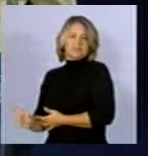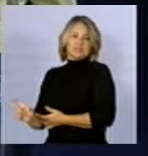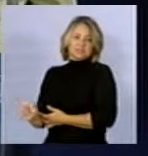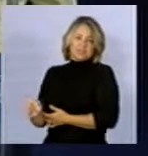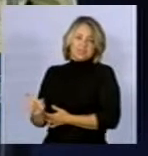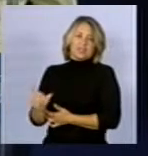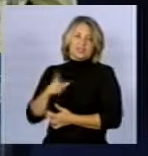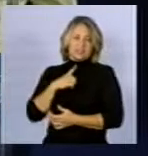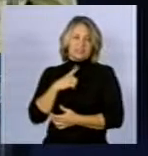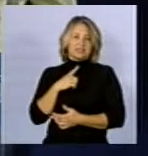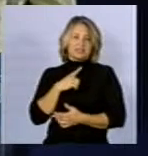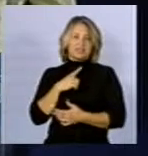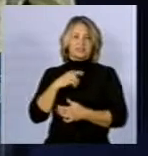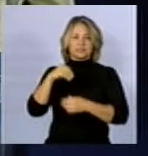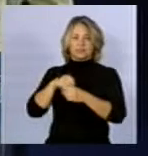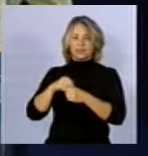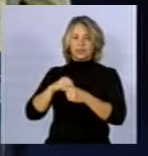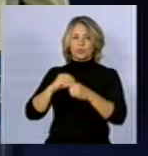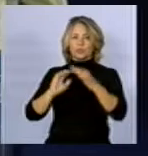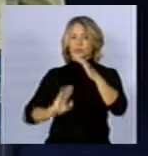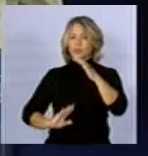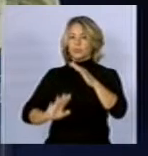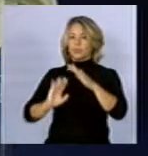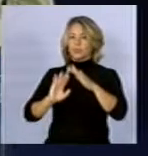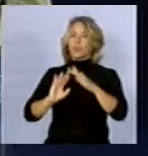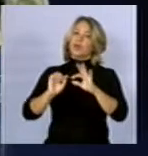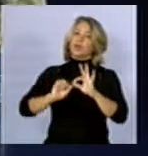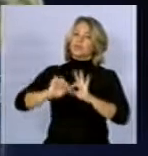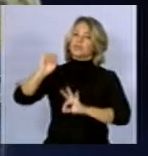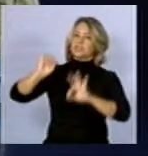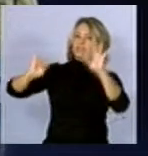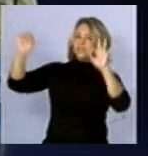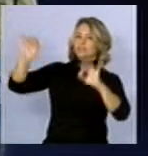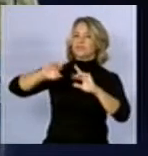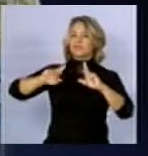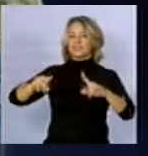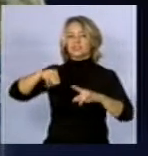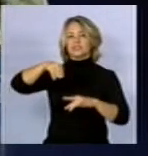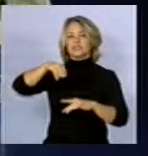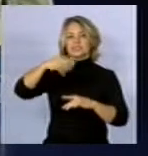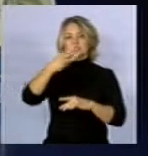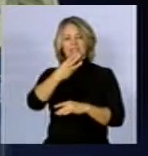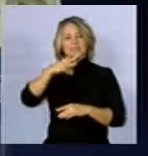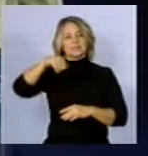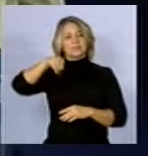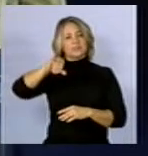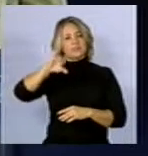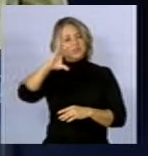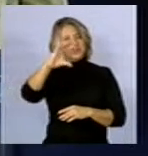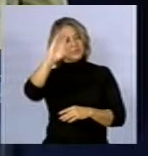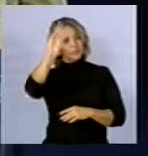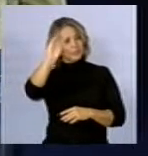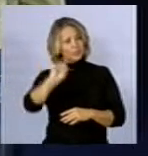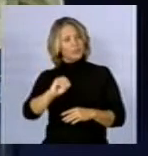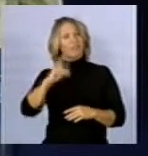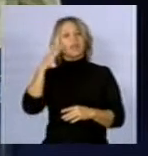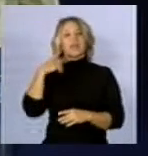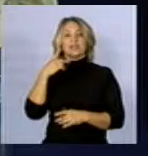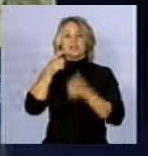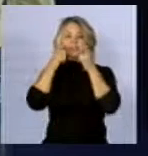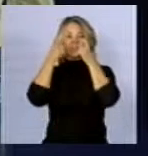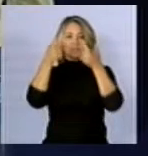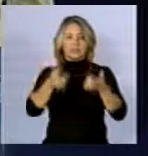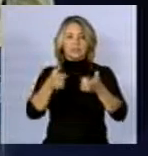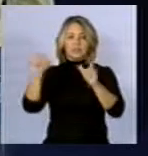expostos a níveis maiores, igual a 0,3 microtesla. Chama a atenção a prevalência bem